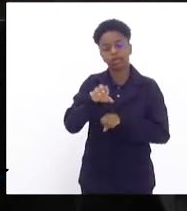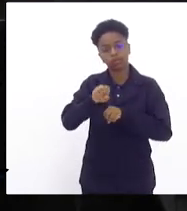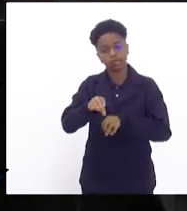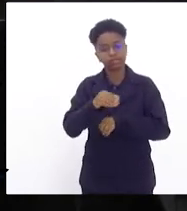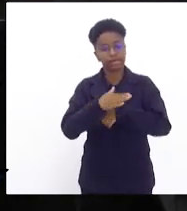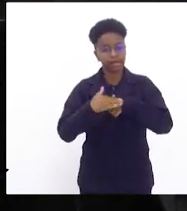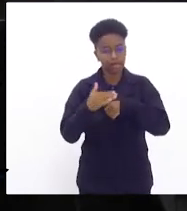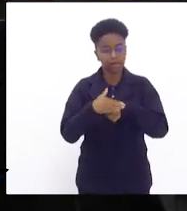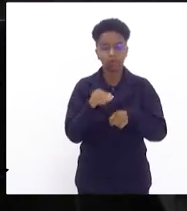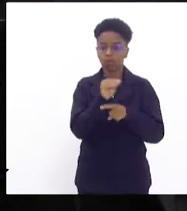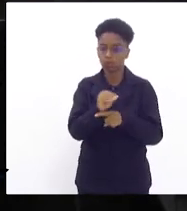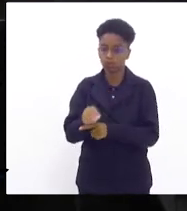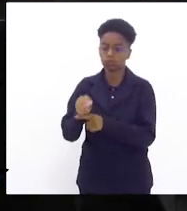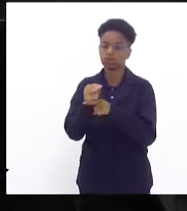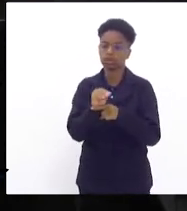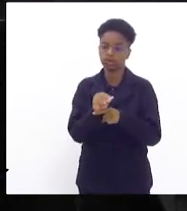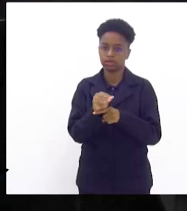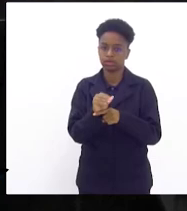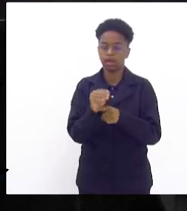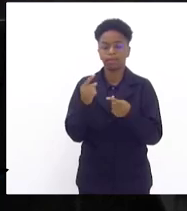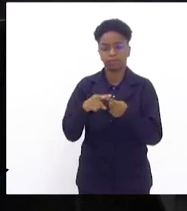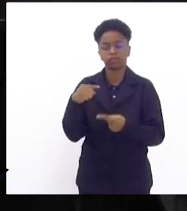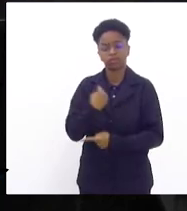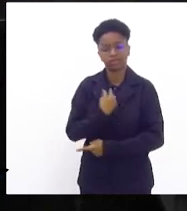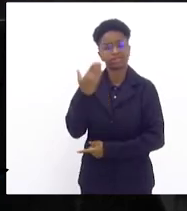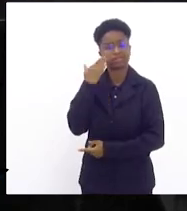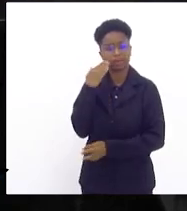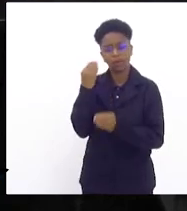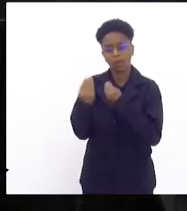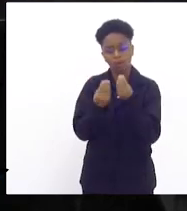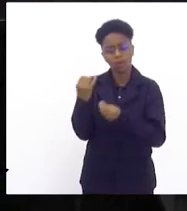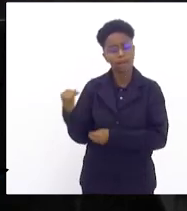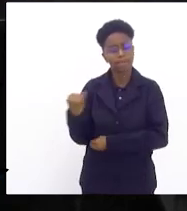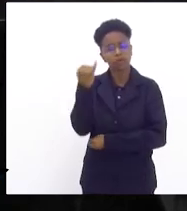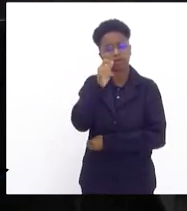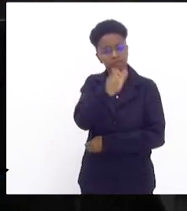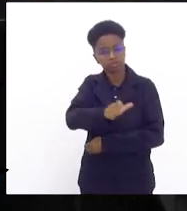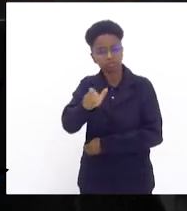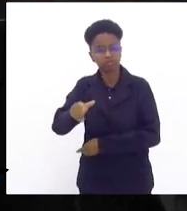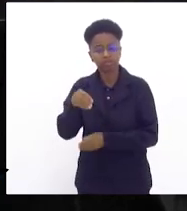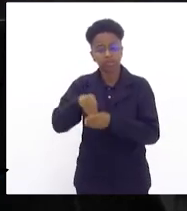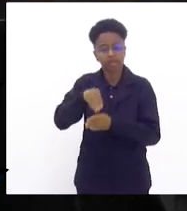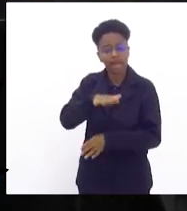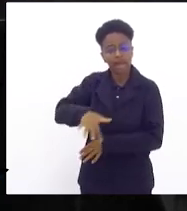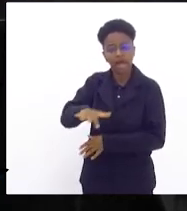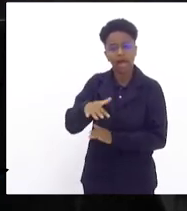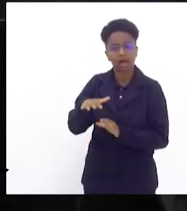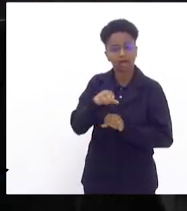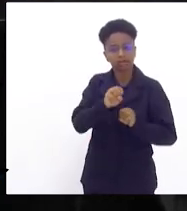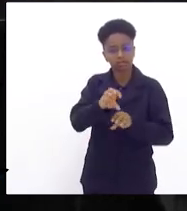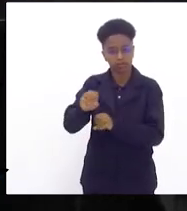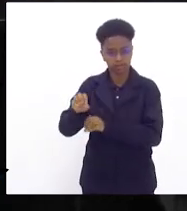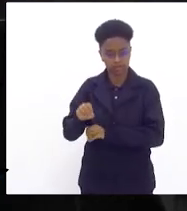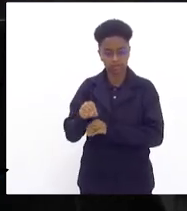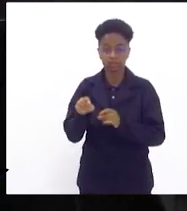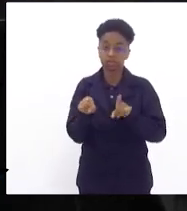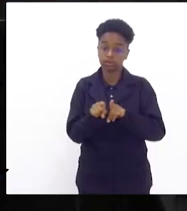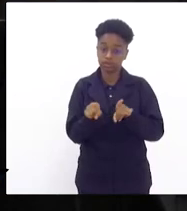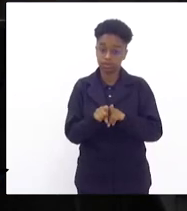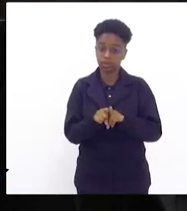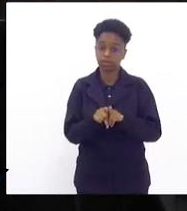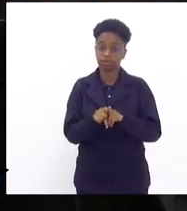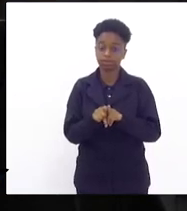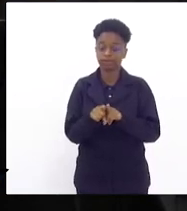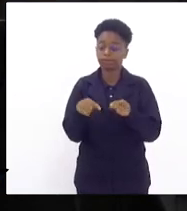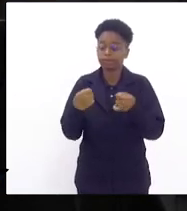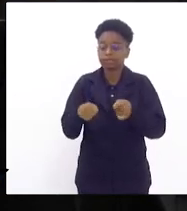muito zelo, dada a importância que cada um deles tem dentro do processo educacional. Também precisamos olhar para